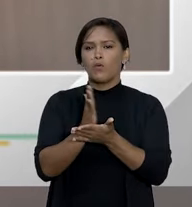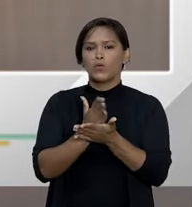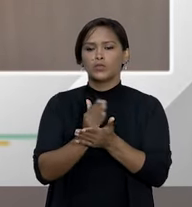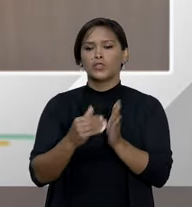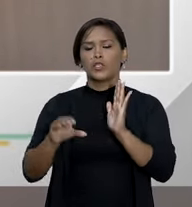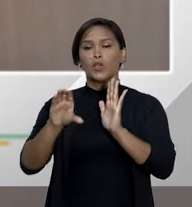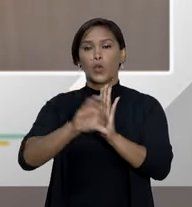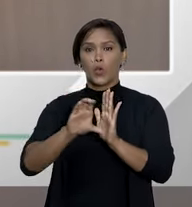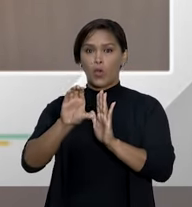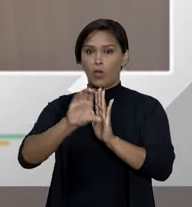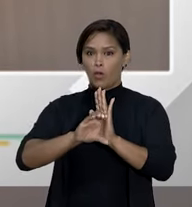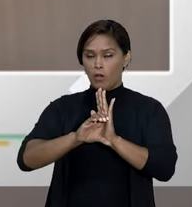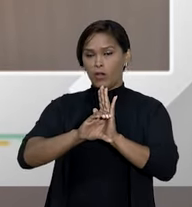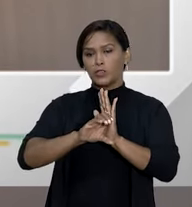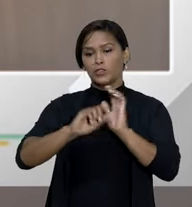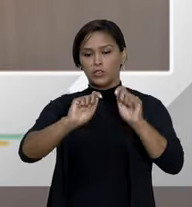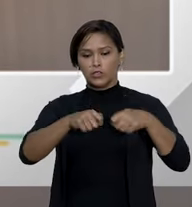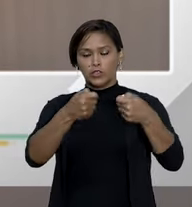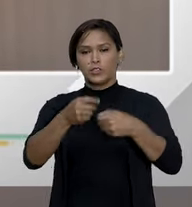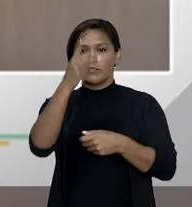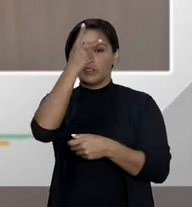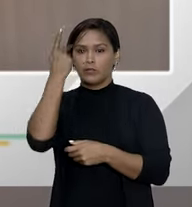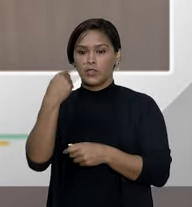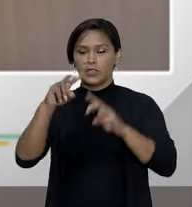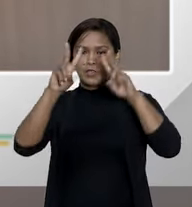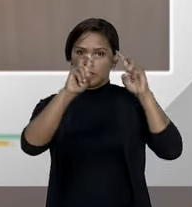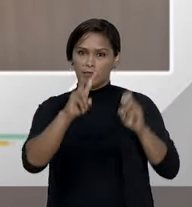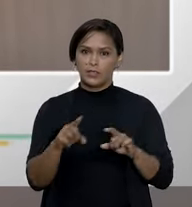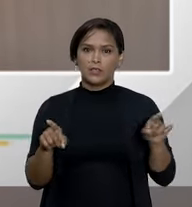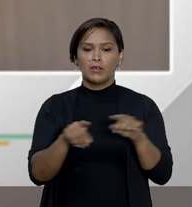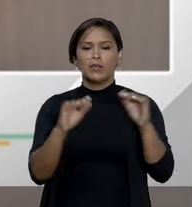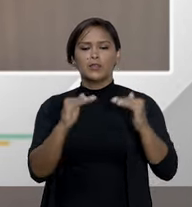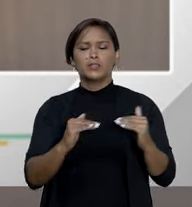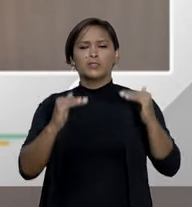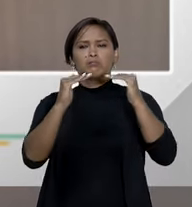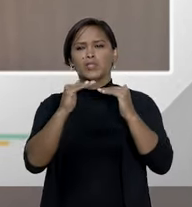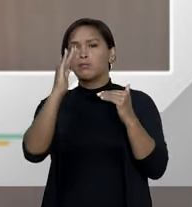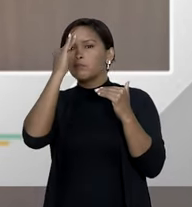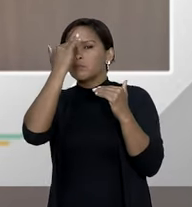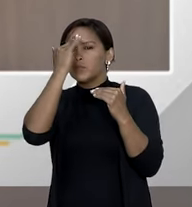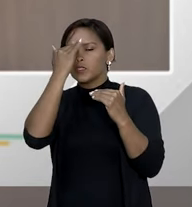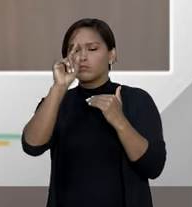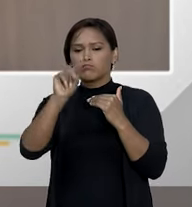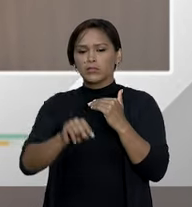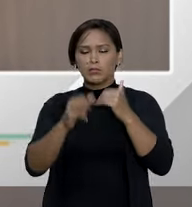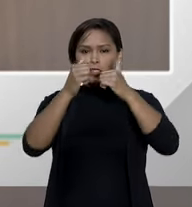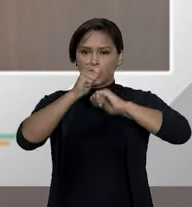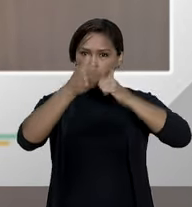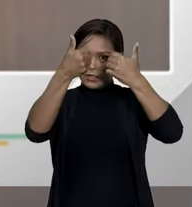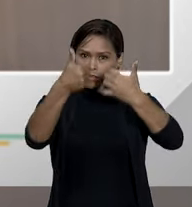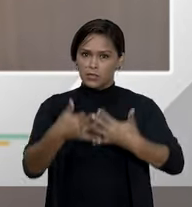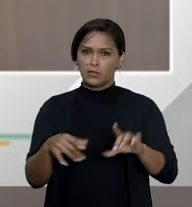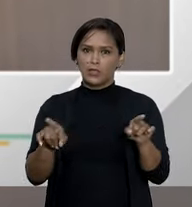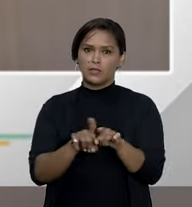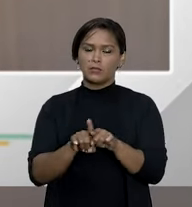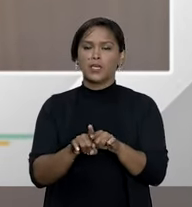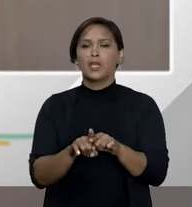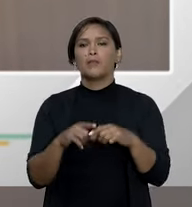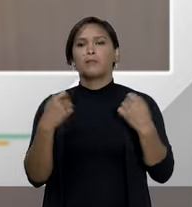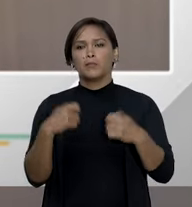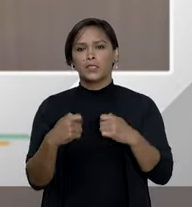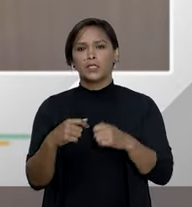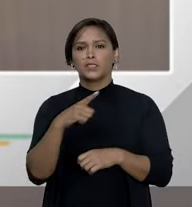defesa do consumidor nessa matéria e com estabelecimento que a sua interpretação sua interpretação deve levar em consideração